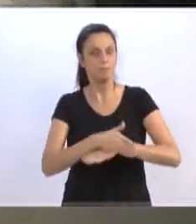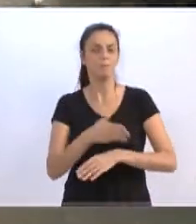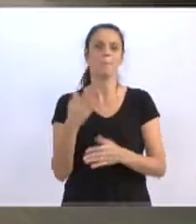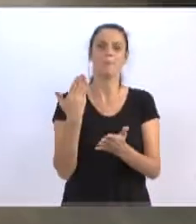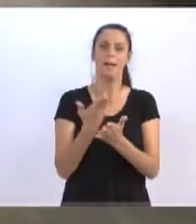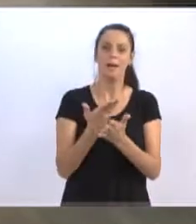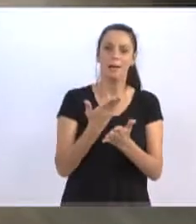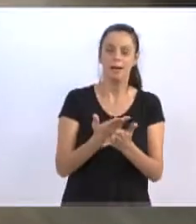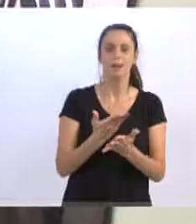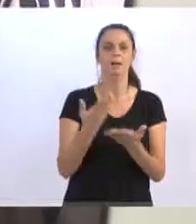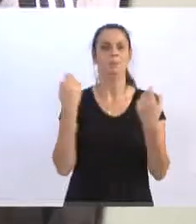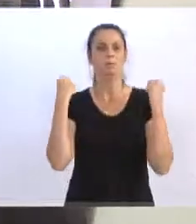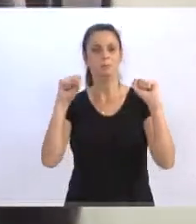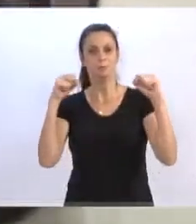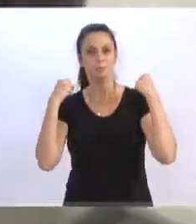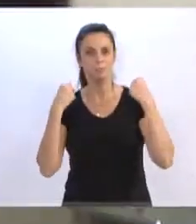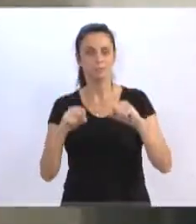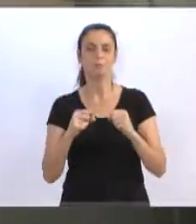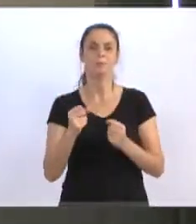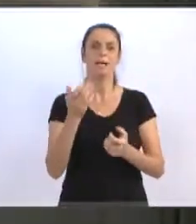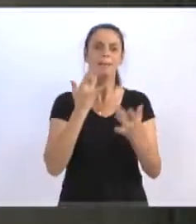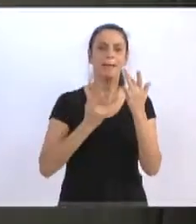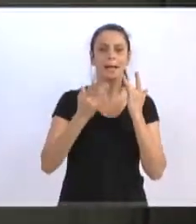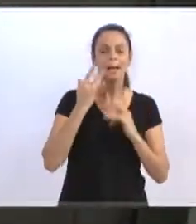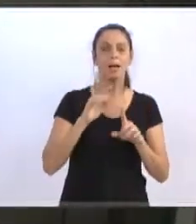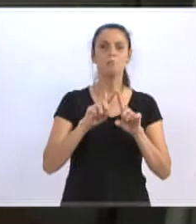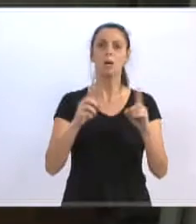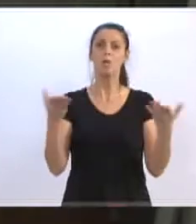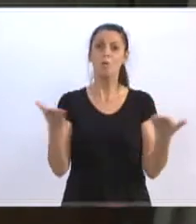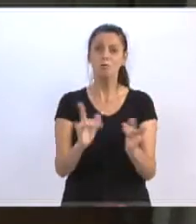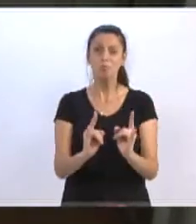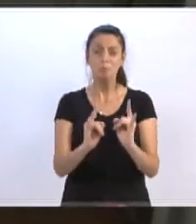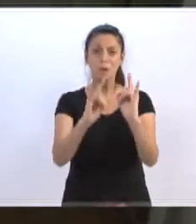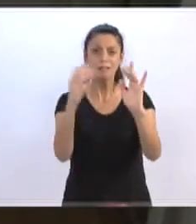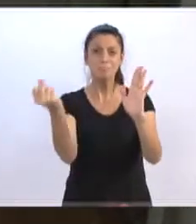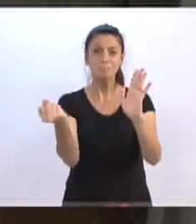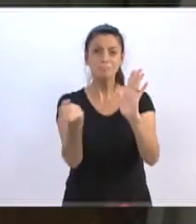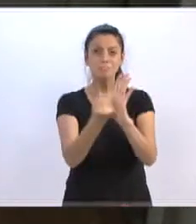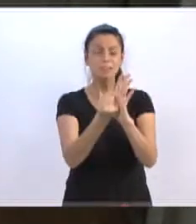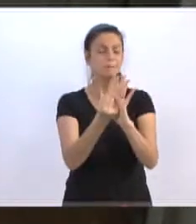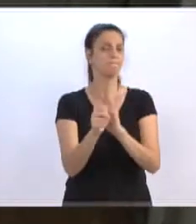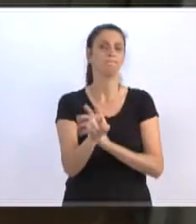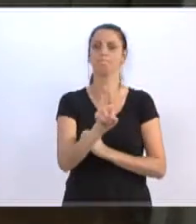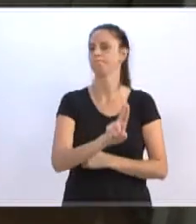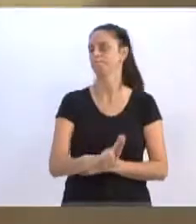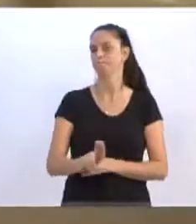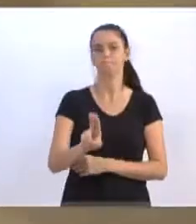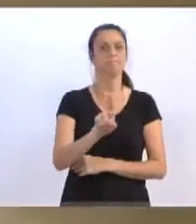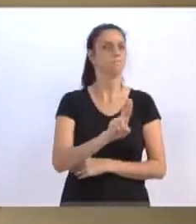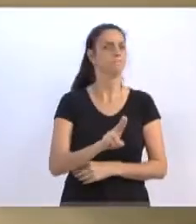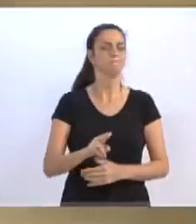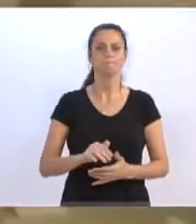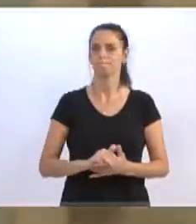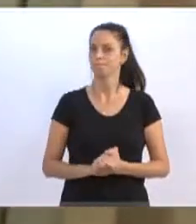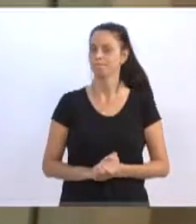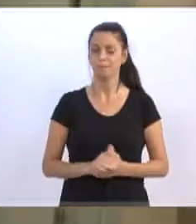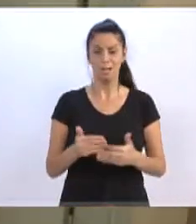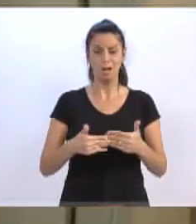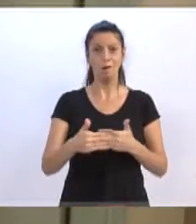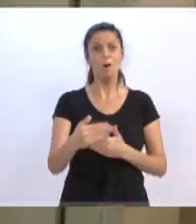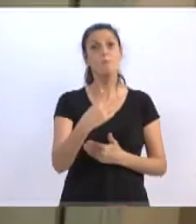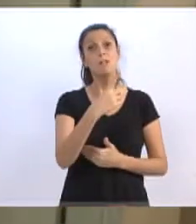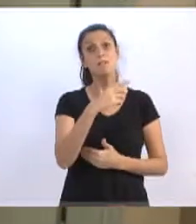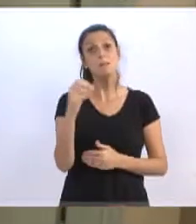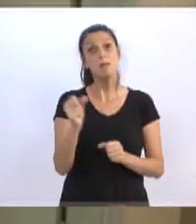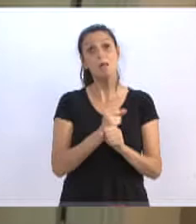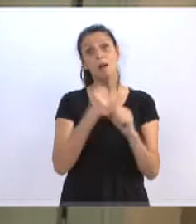de educação física, e hoje aquele patrimônio se encontra inutilizado. Fará, daqui a poucos anos, 100